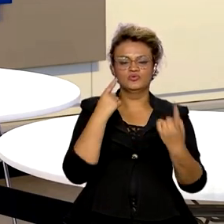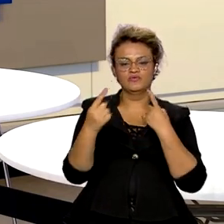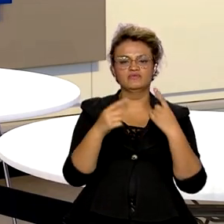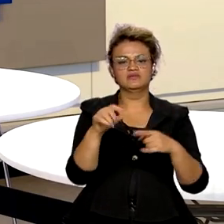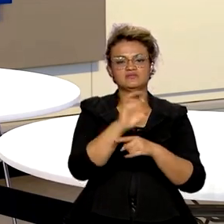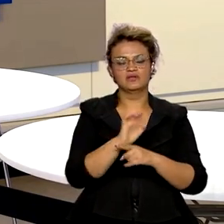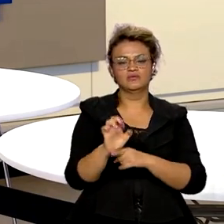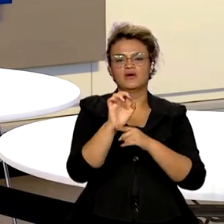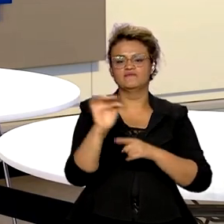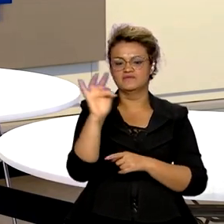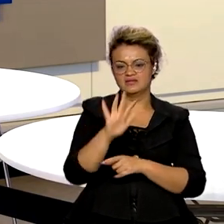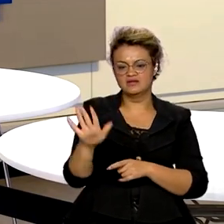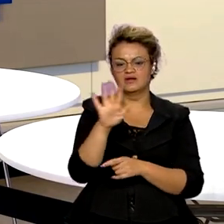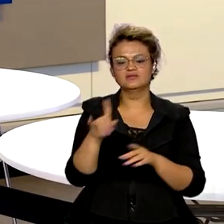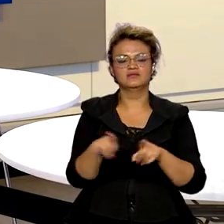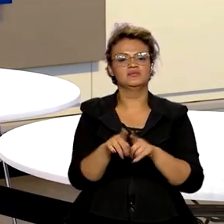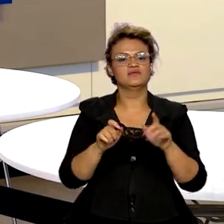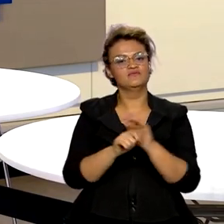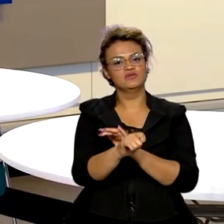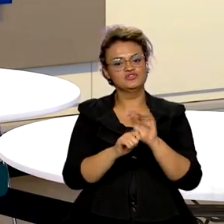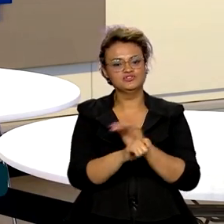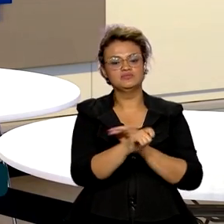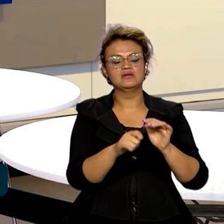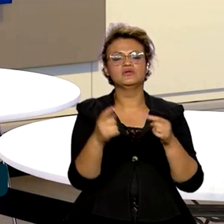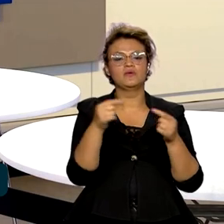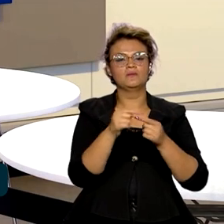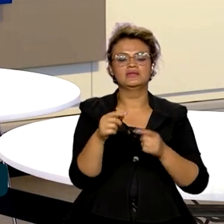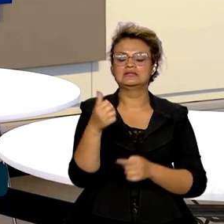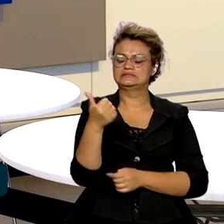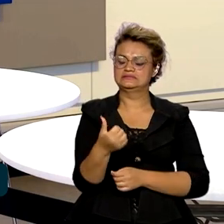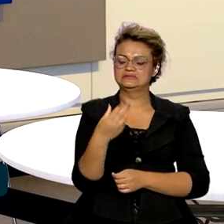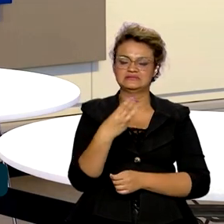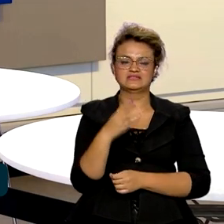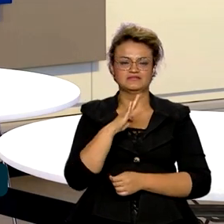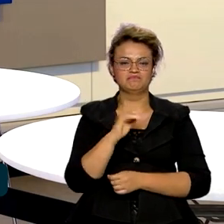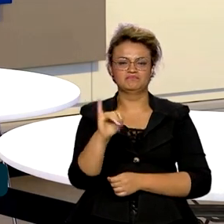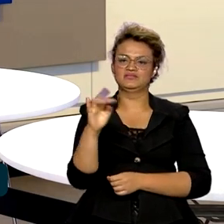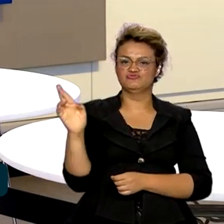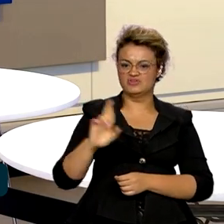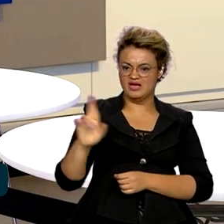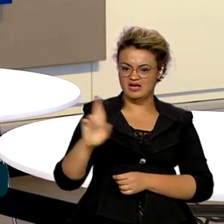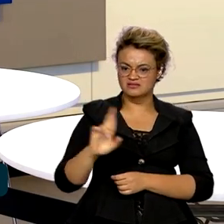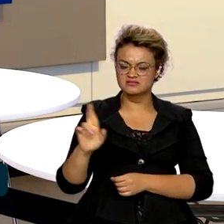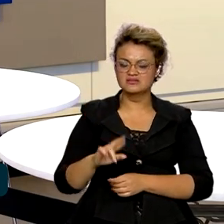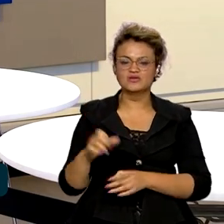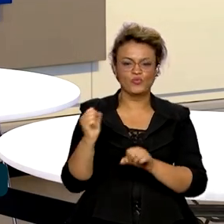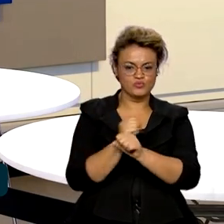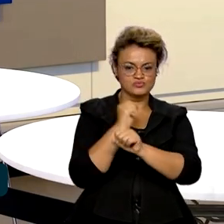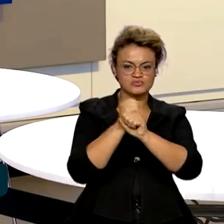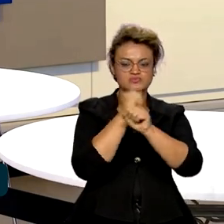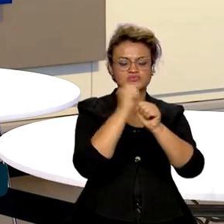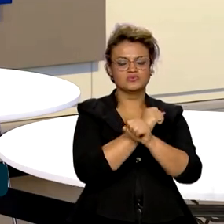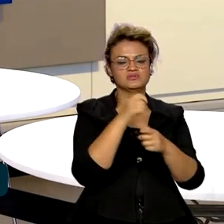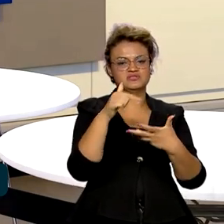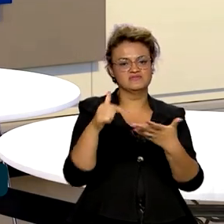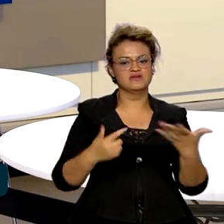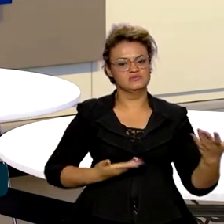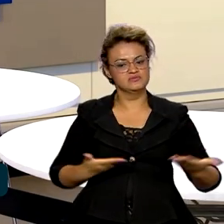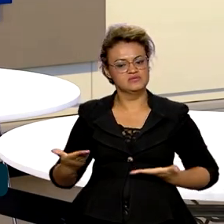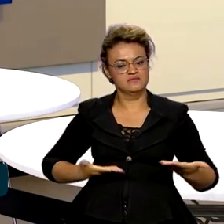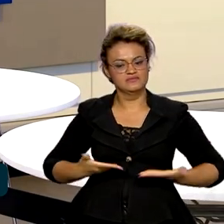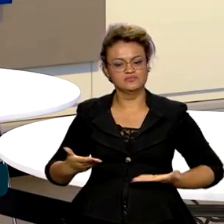e federais e tem um investimento previsto de 13 bilhões de reais em obras e serviços